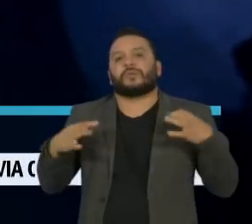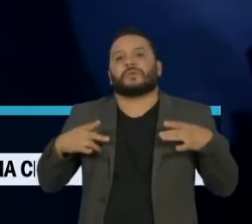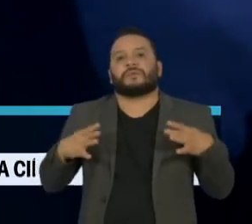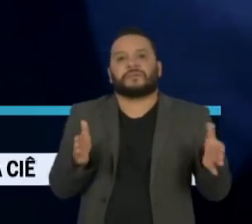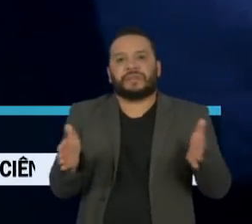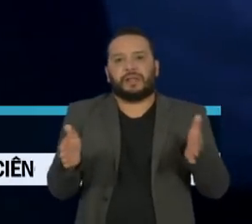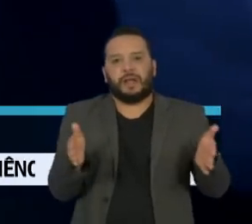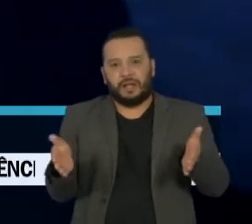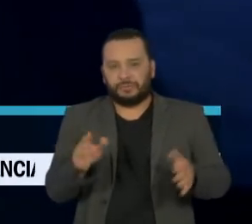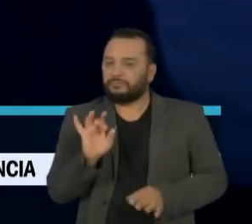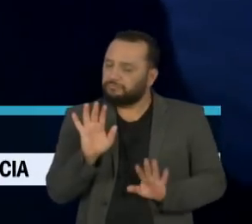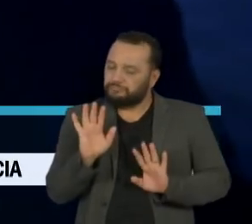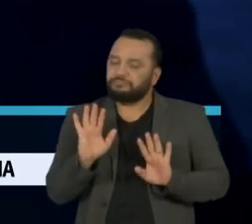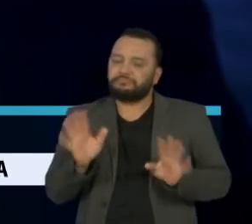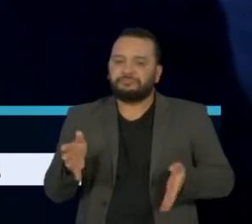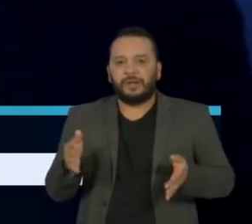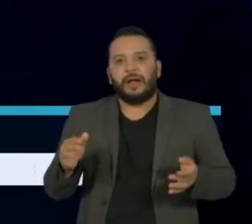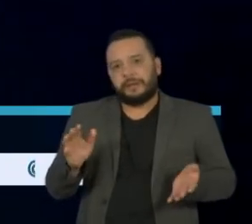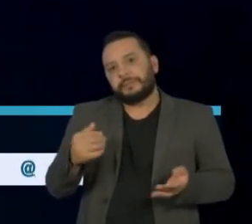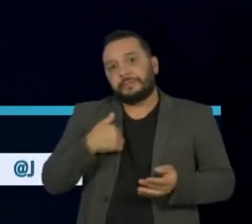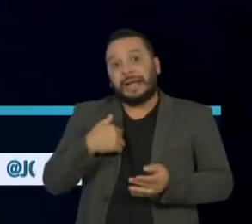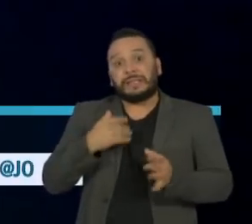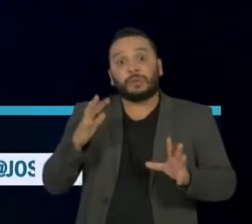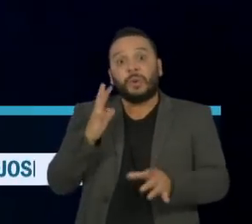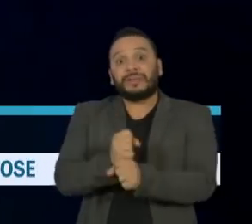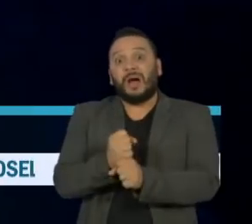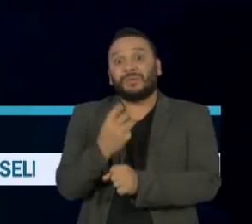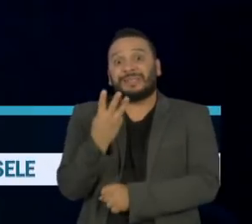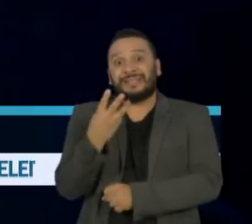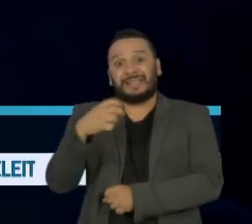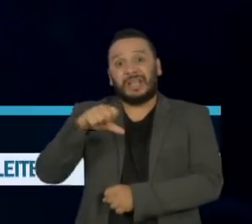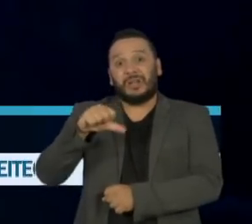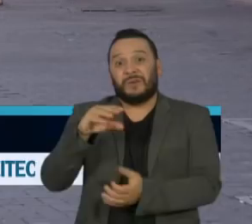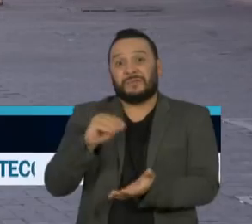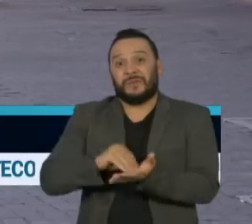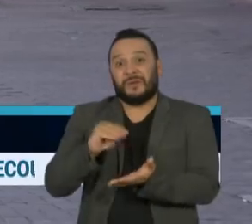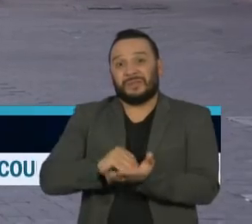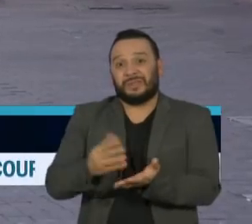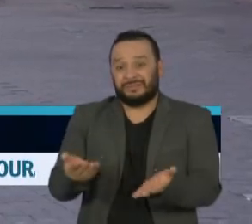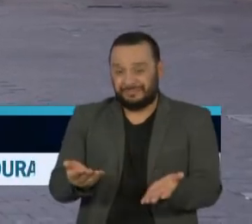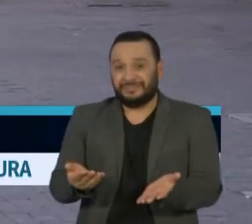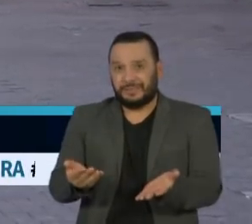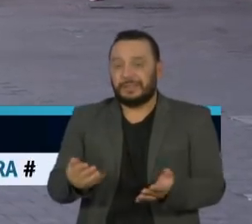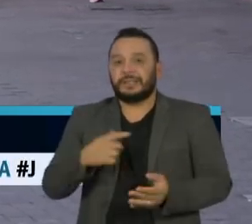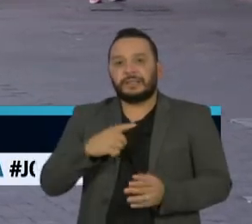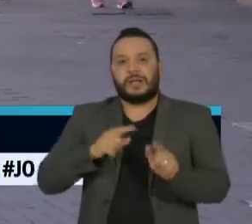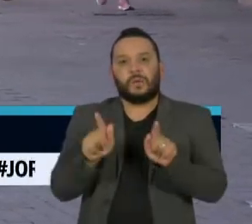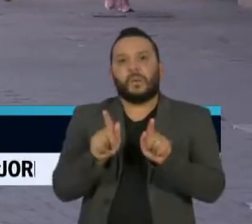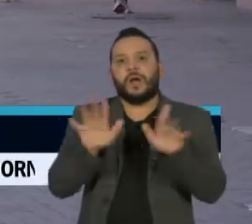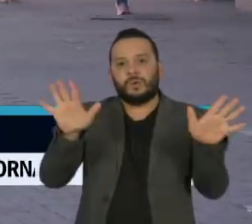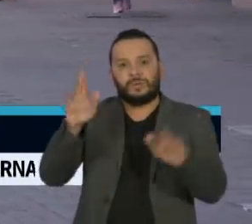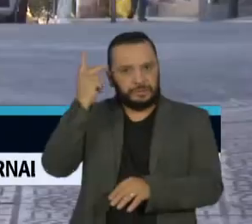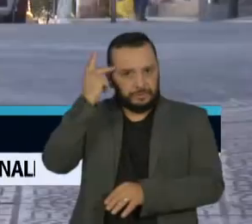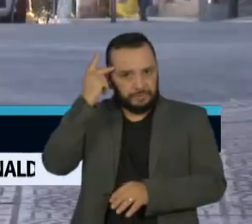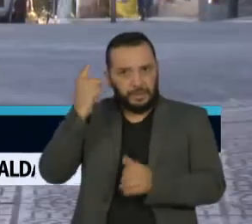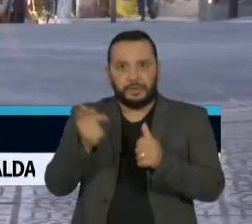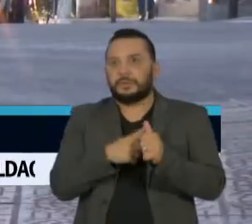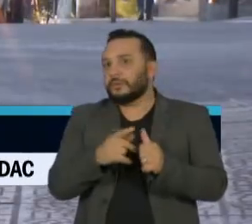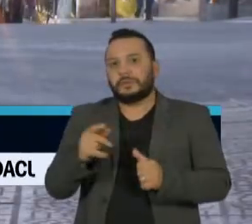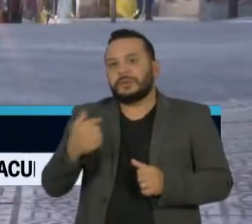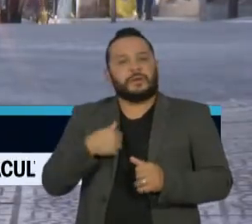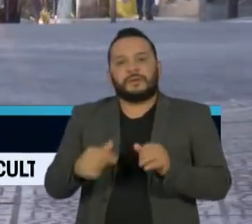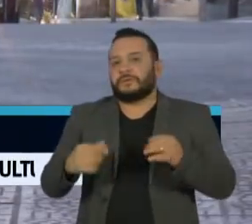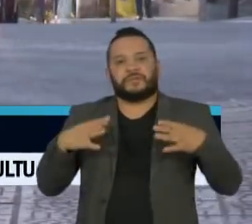Ao todo, 39 cidades fazem parte da região metropolitana de São Paulo. Guarulhos, na Grande São Paulo, não